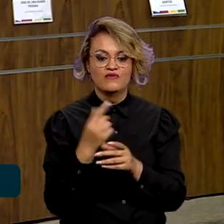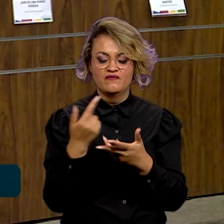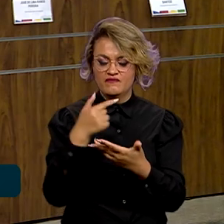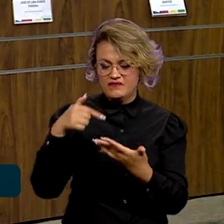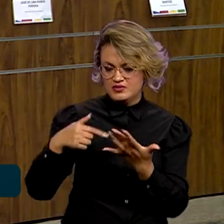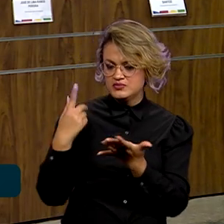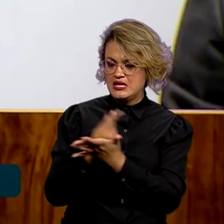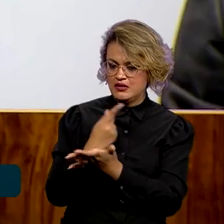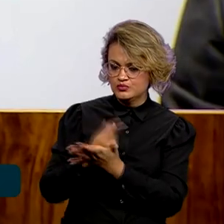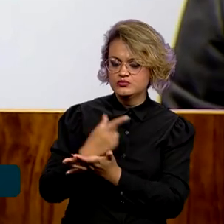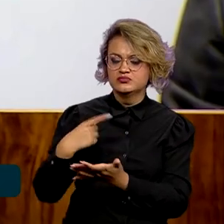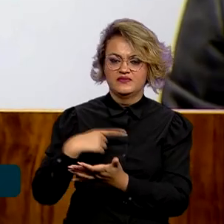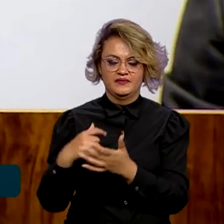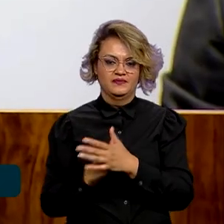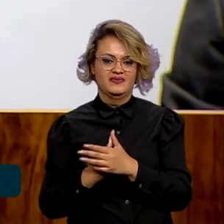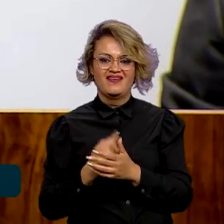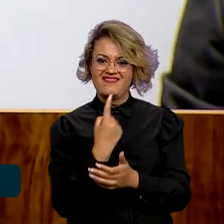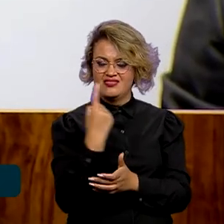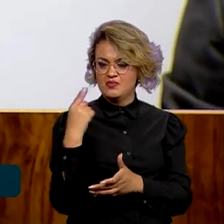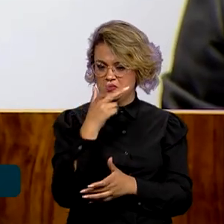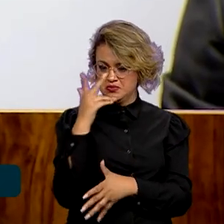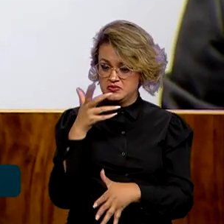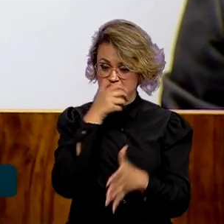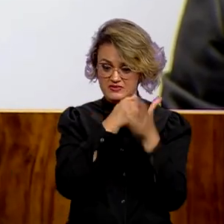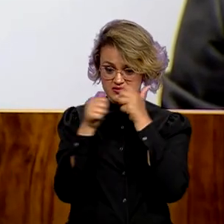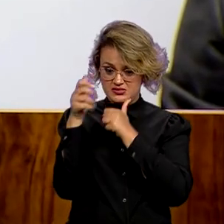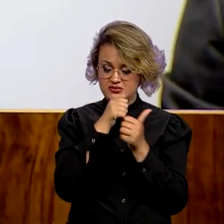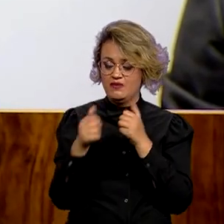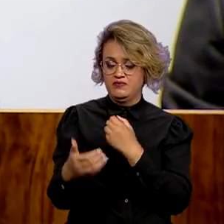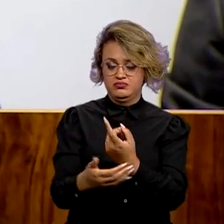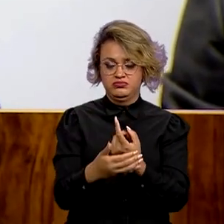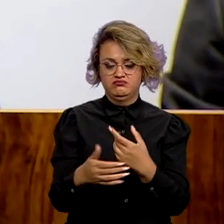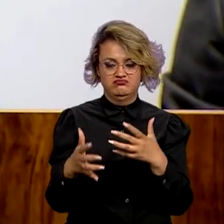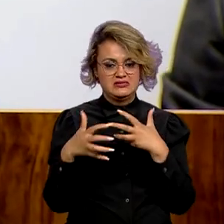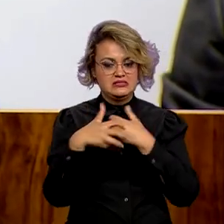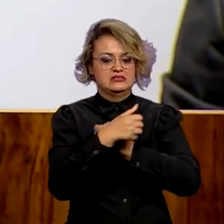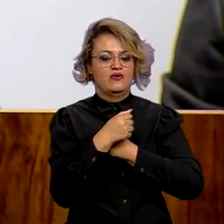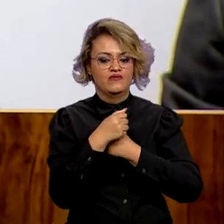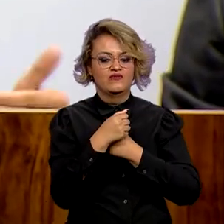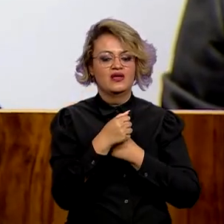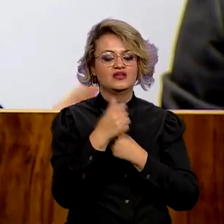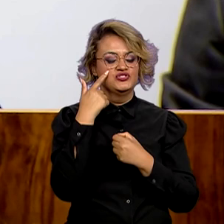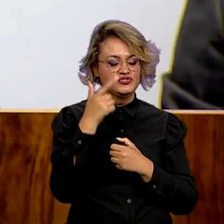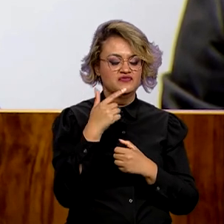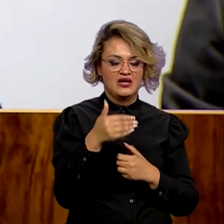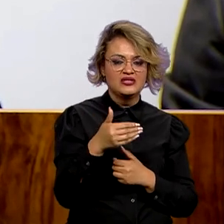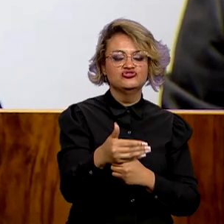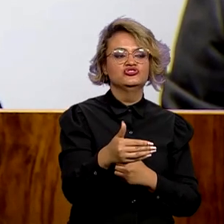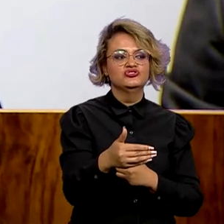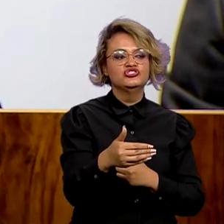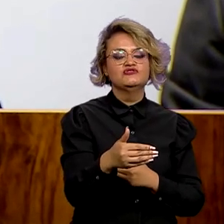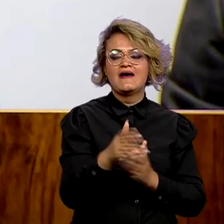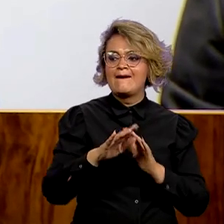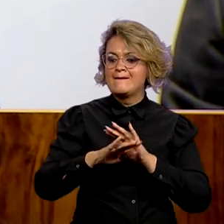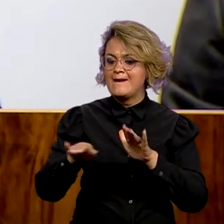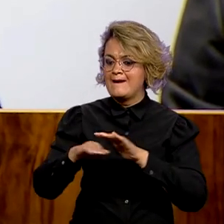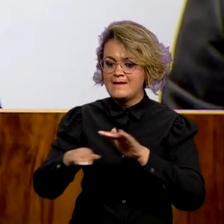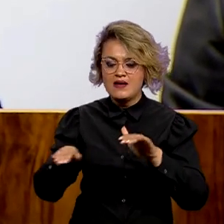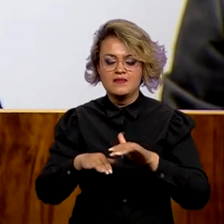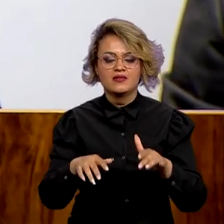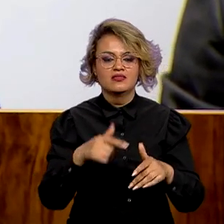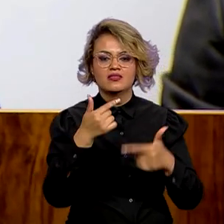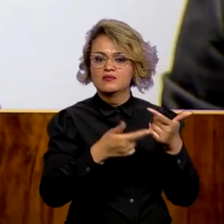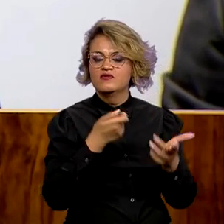irregularidades. Cada resgate de uma vítima, cada investigação bem-sucedida nos leva a passo mais perto do mundo onde o trabalho